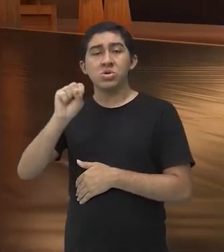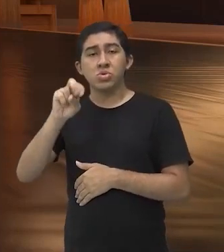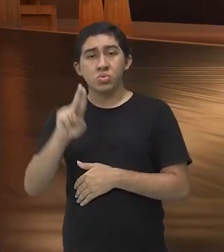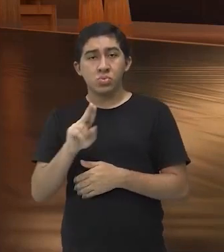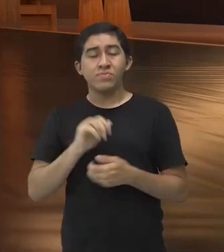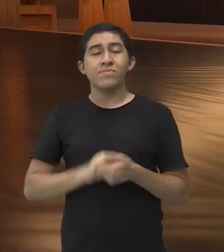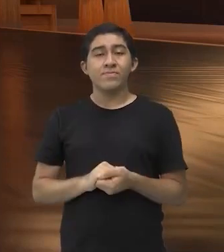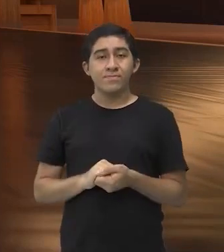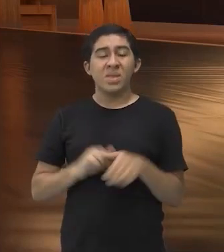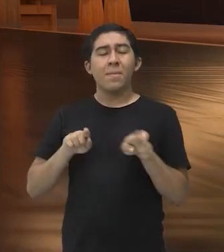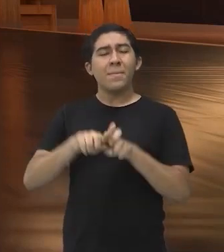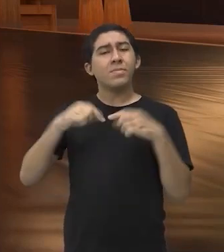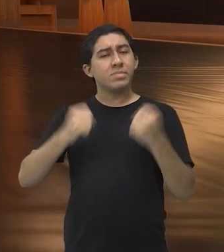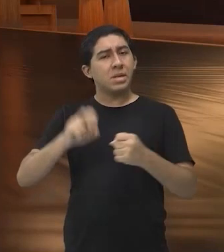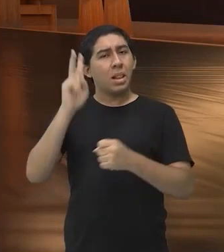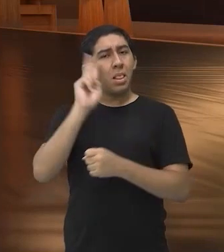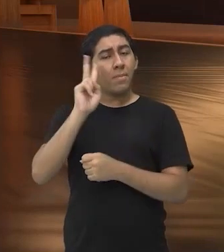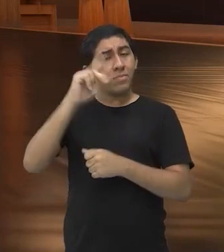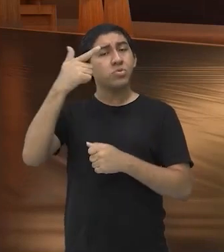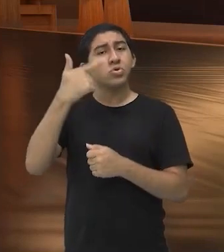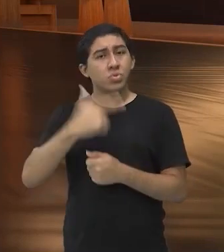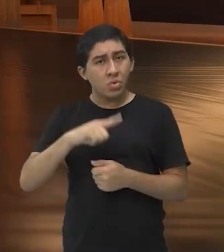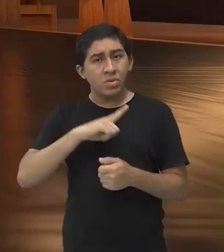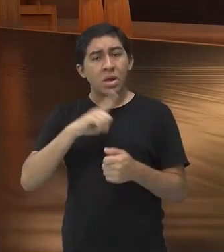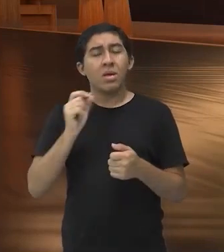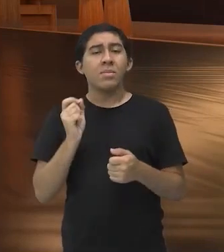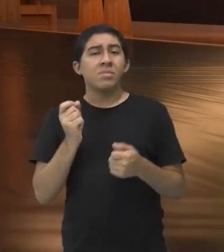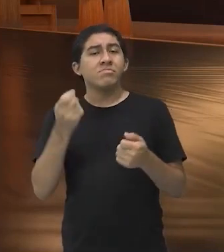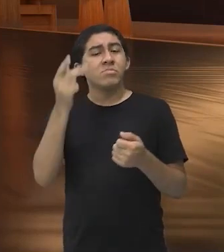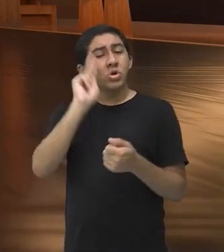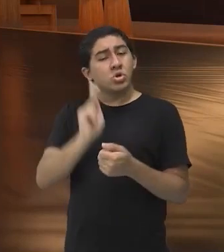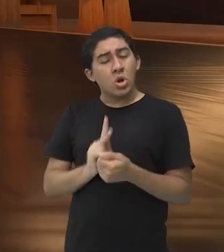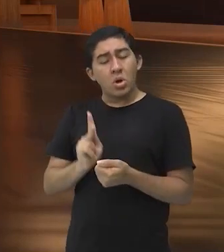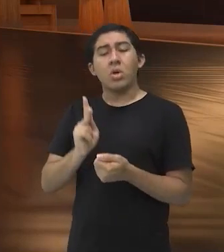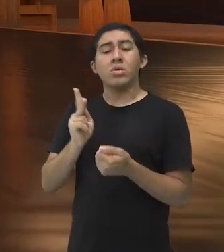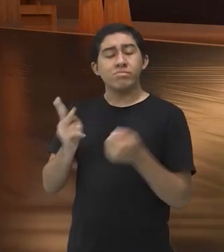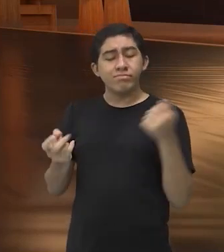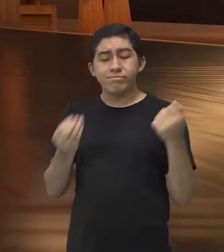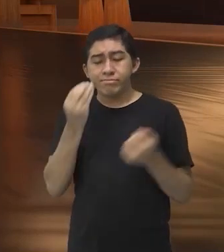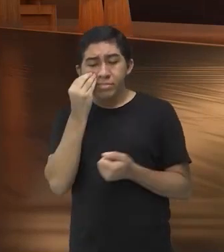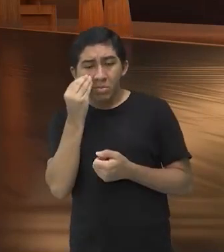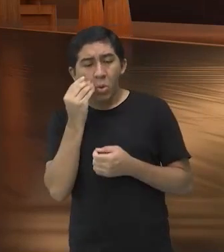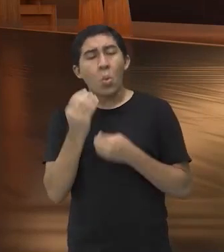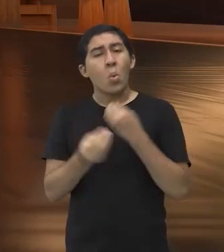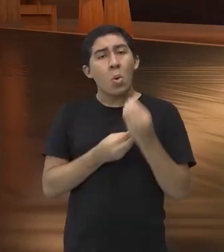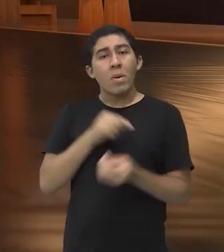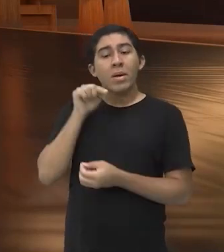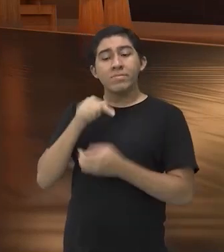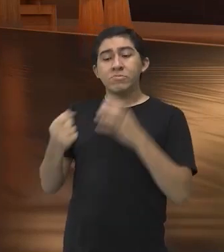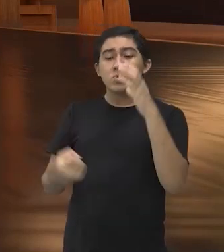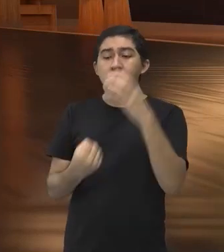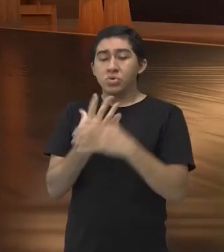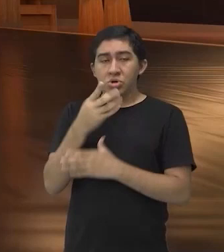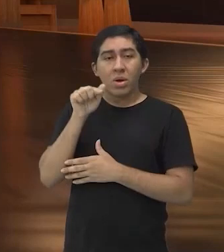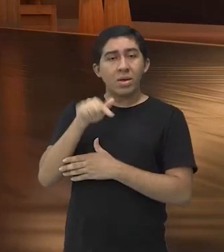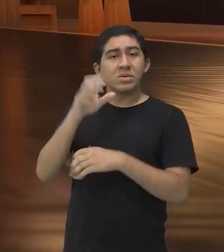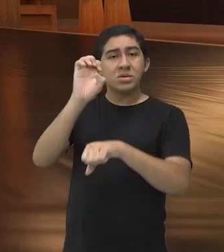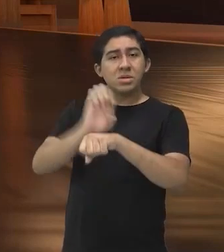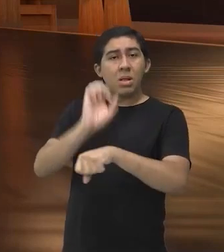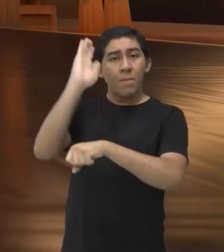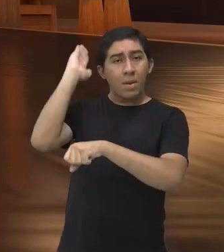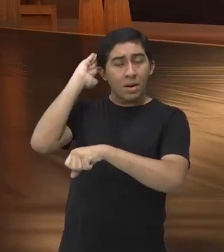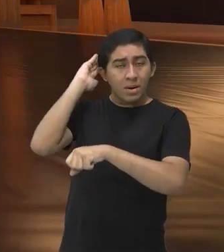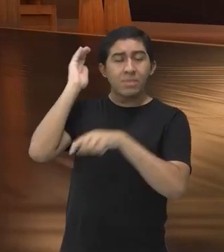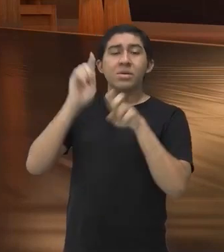relembrar, recriar aí a história, e falar, né, que ainda que ele tenha surgido ali no Pará,